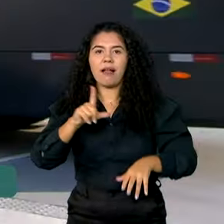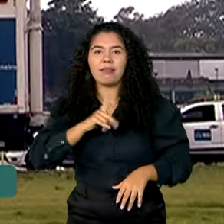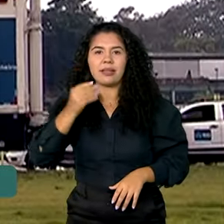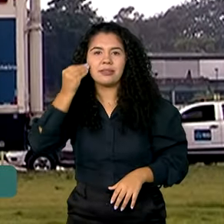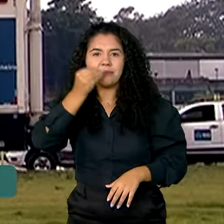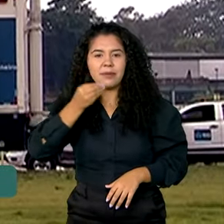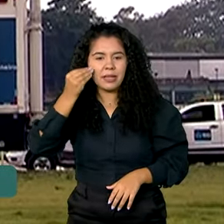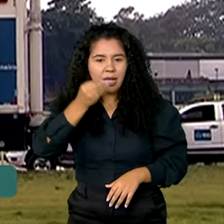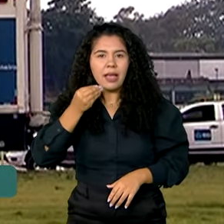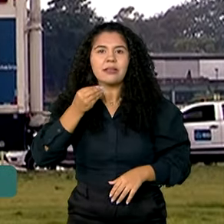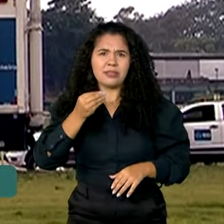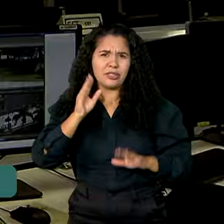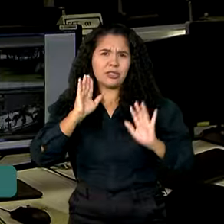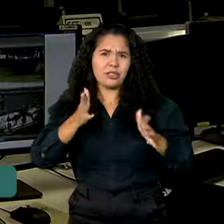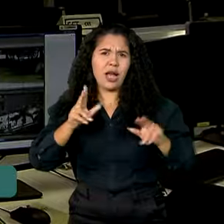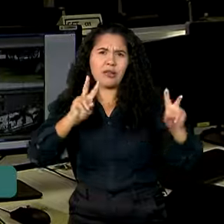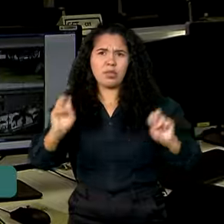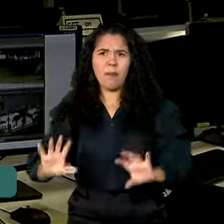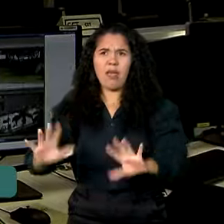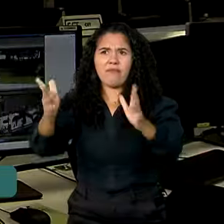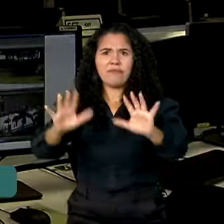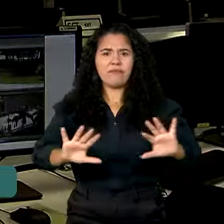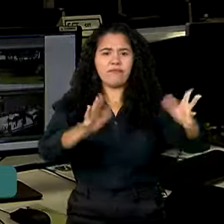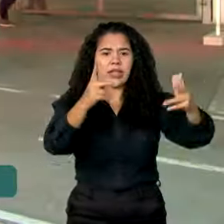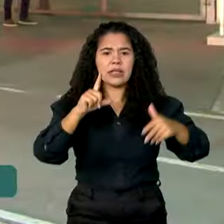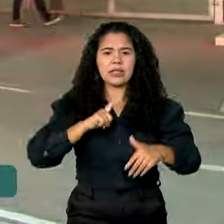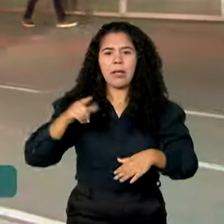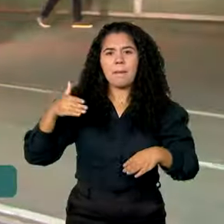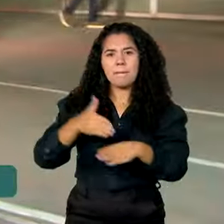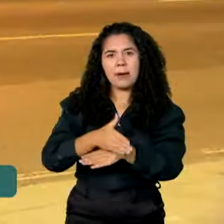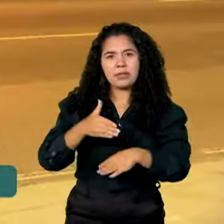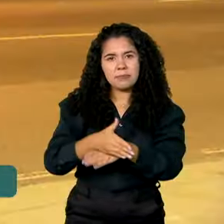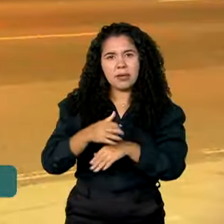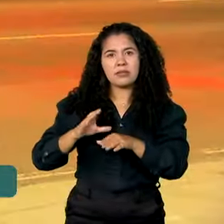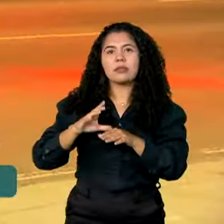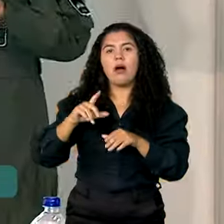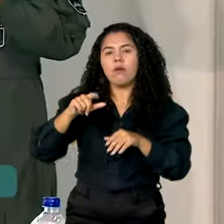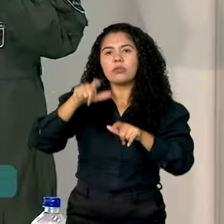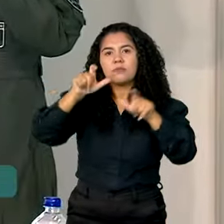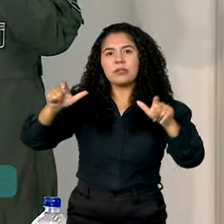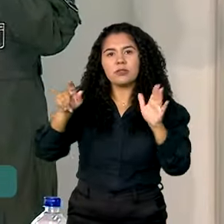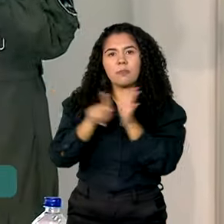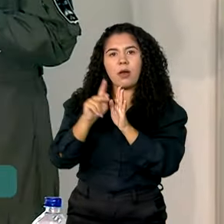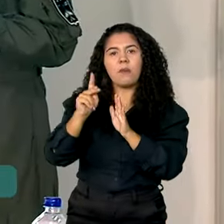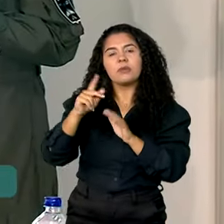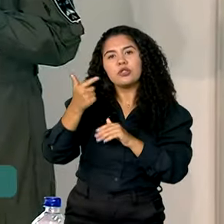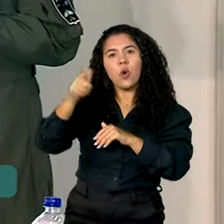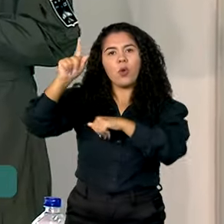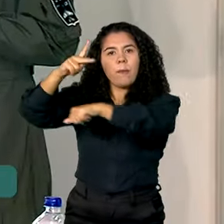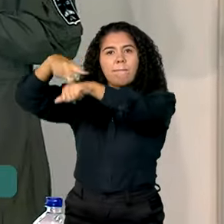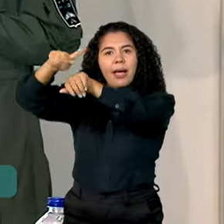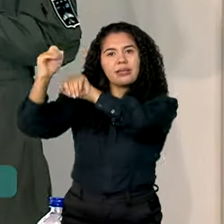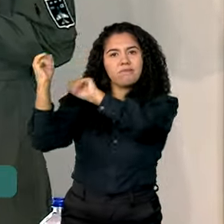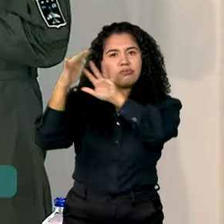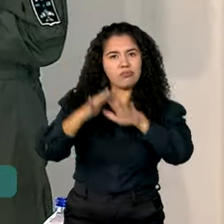realização de grandes eventos, com participação de delegações estrangeiras. Então, nós já temos